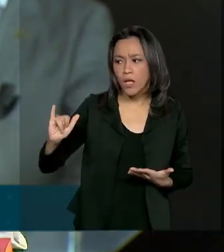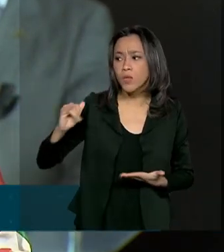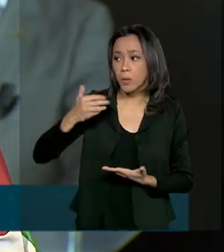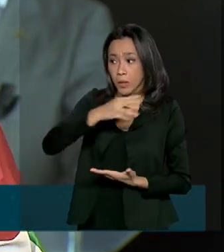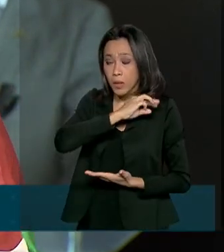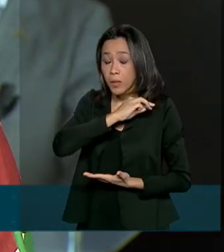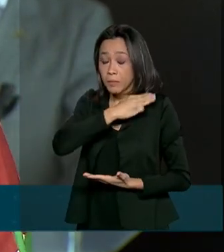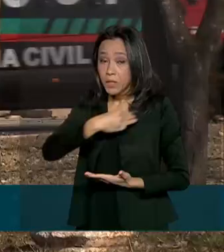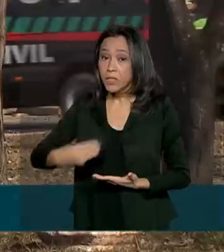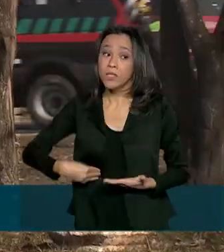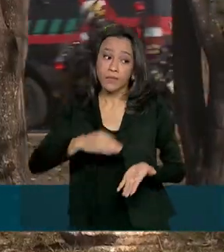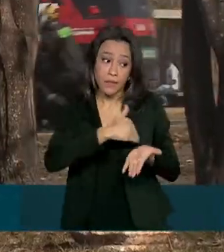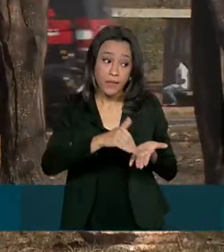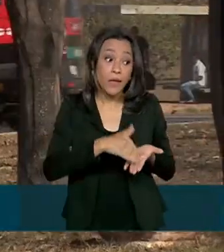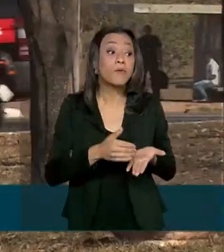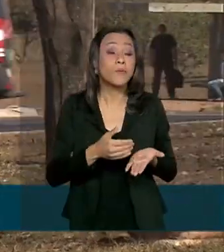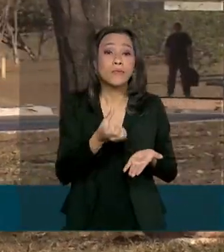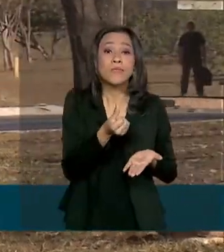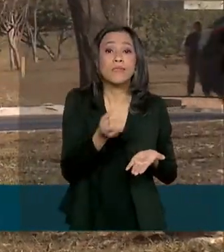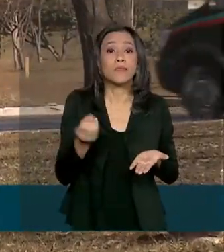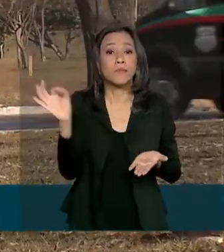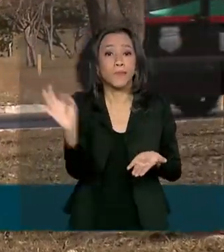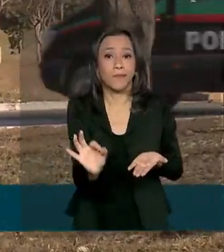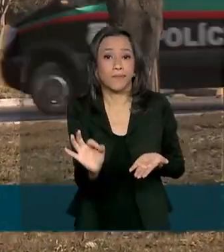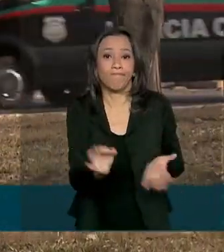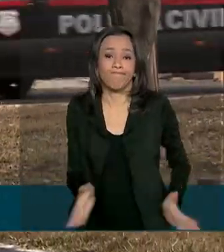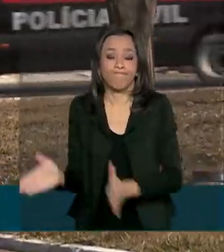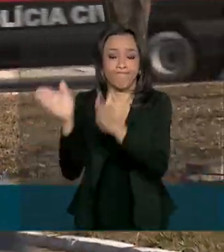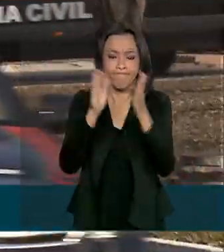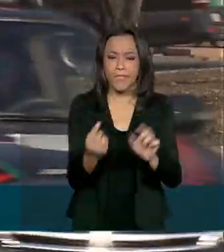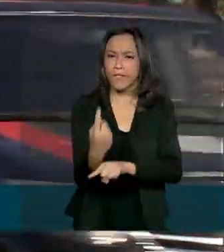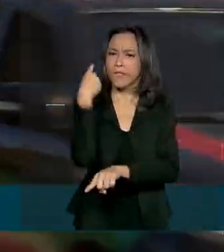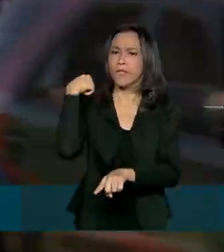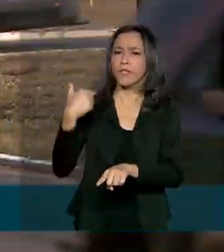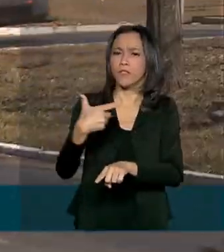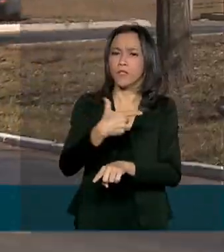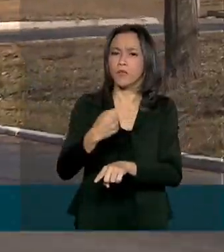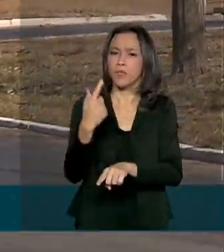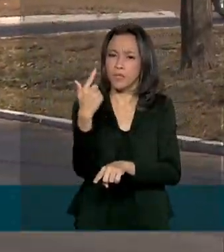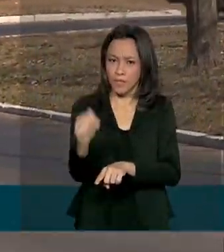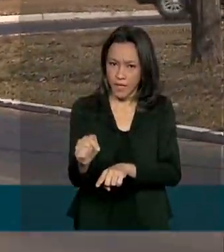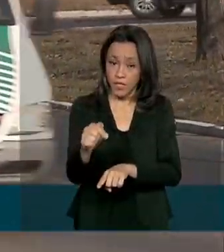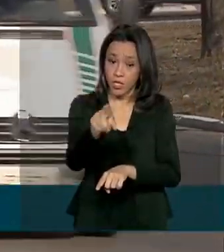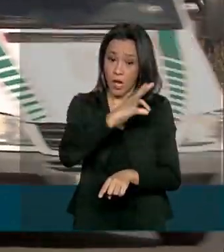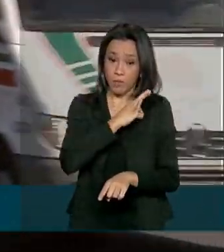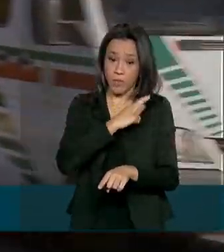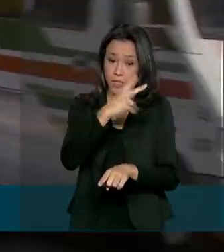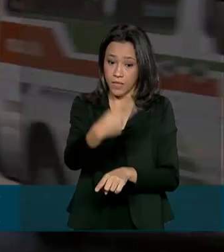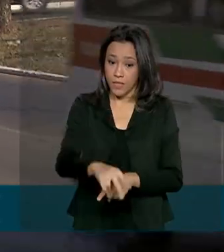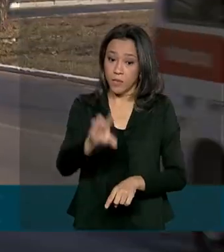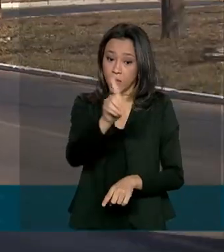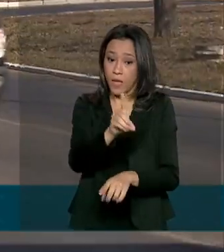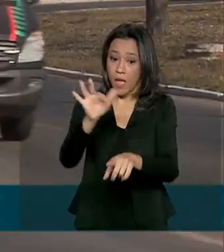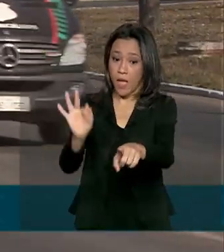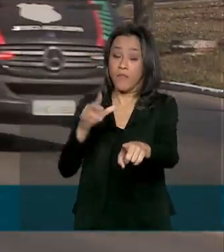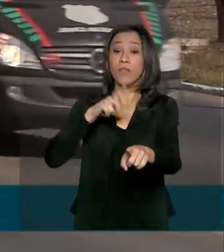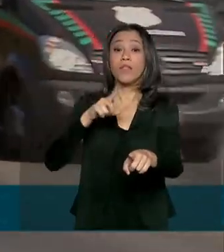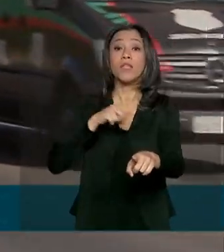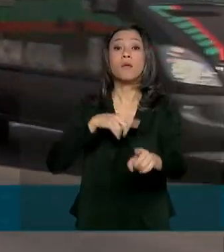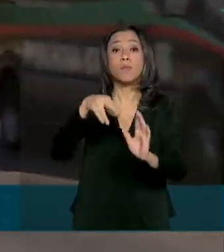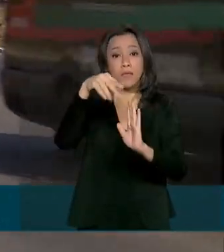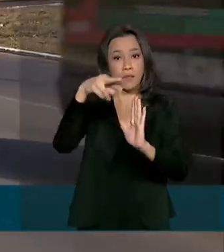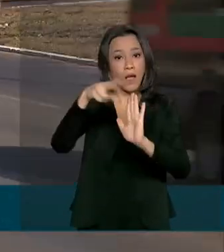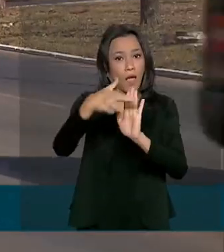600%. Desde 2017, a Polícia Civil do Distrito Federal segue um protocolo próprio para